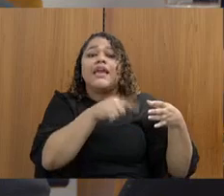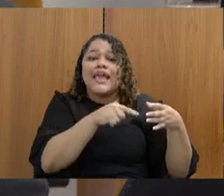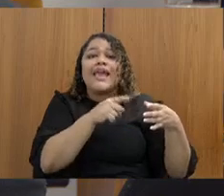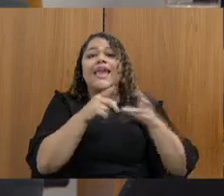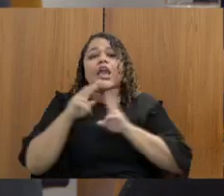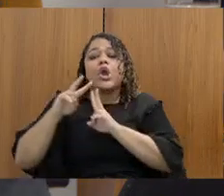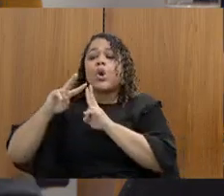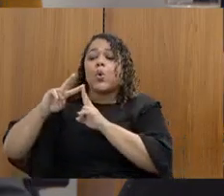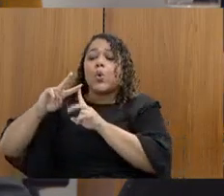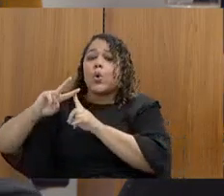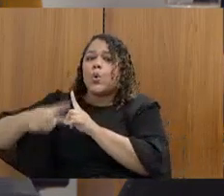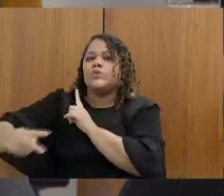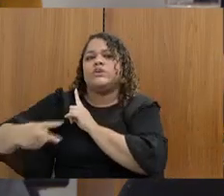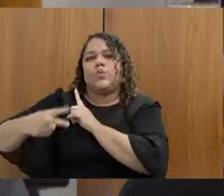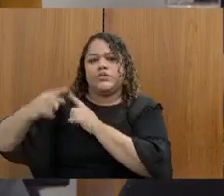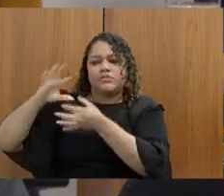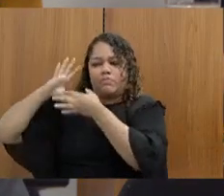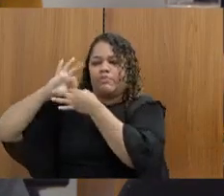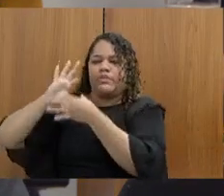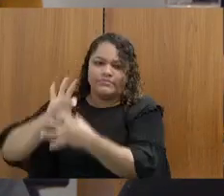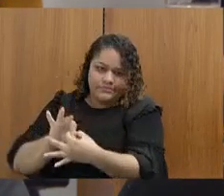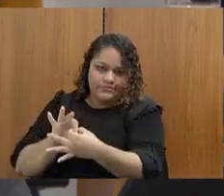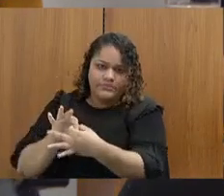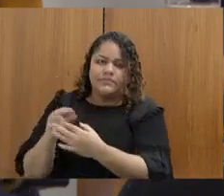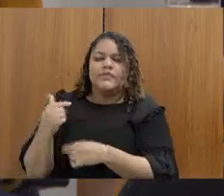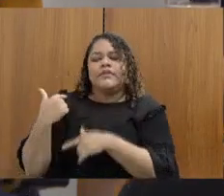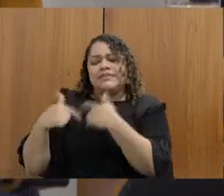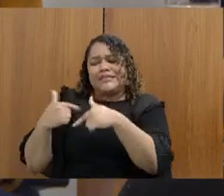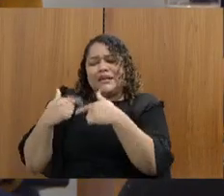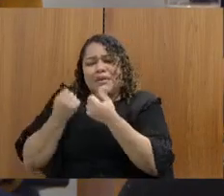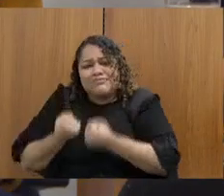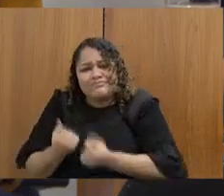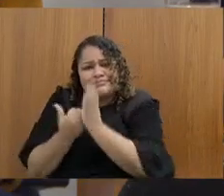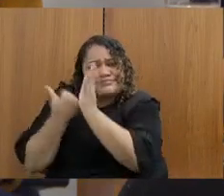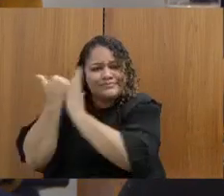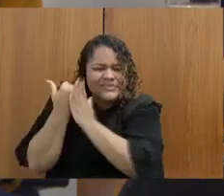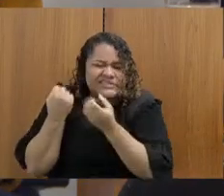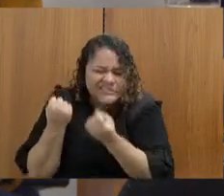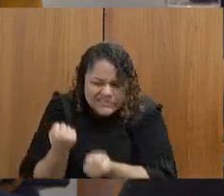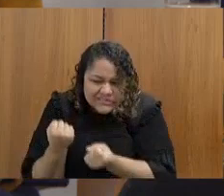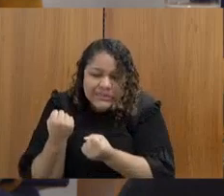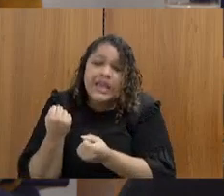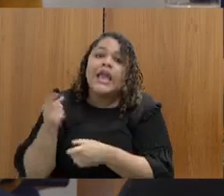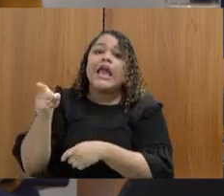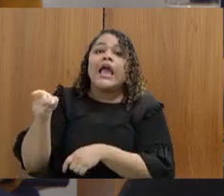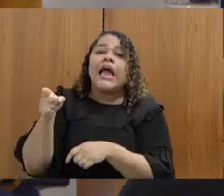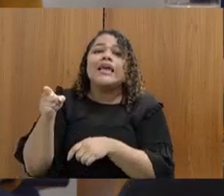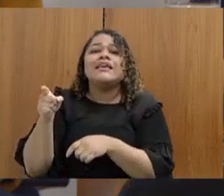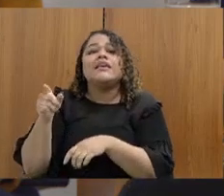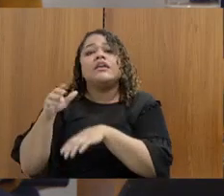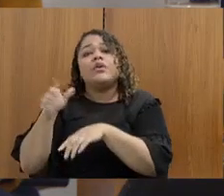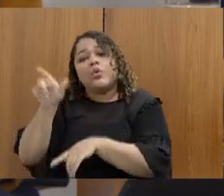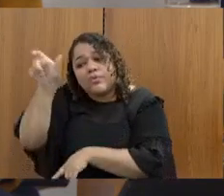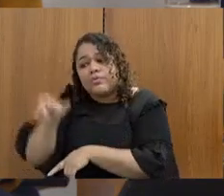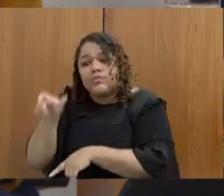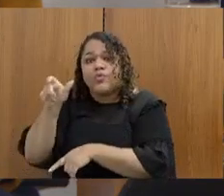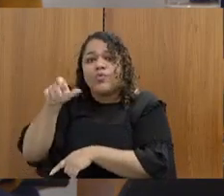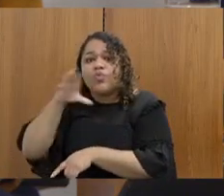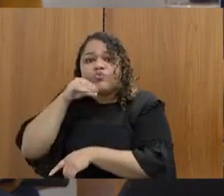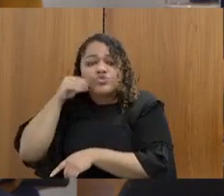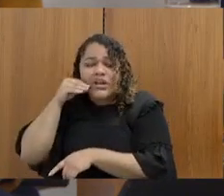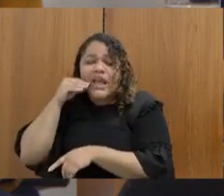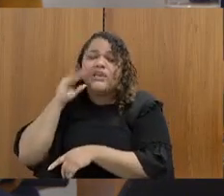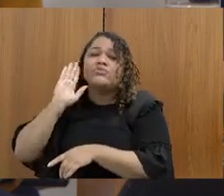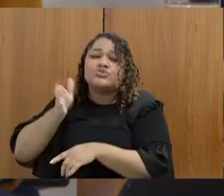é um efeito. Vem a sobrecarga, aí o servidor não aguenta porque está adoecendo, pede licença